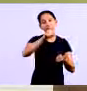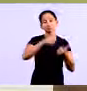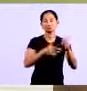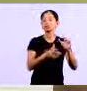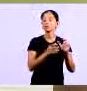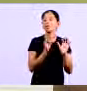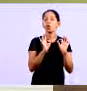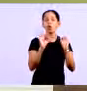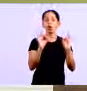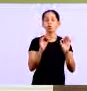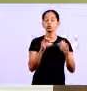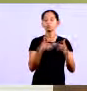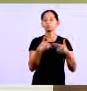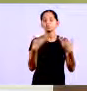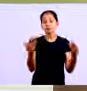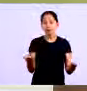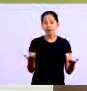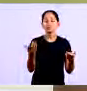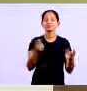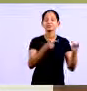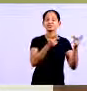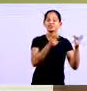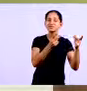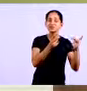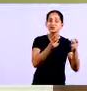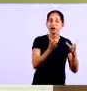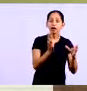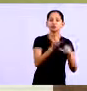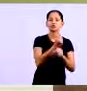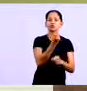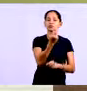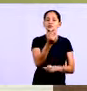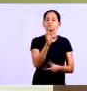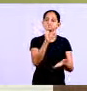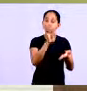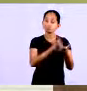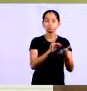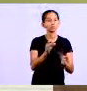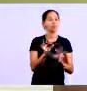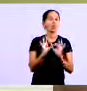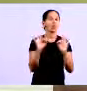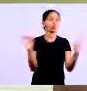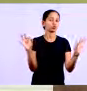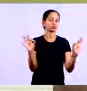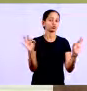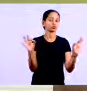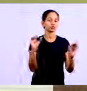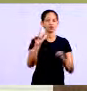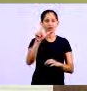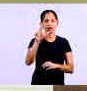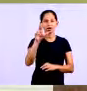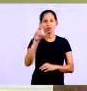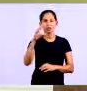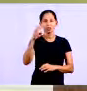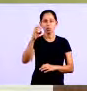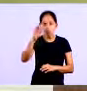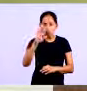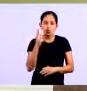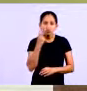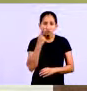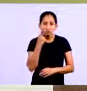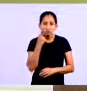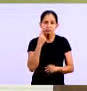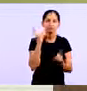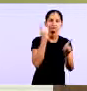de giro bom aliás e conseguiu vender bastante mercadoria ficou com bastante dinheiro em ca tá dando lucro mas se você não apurar exatamente lançar